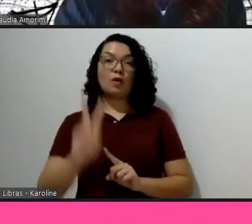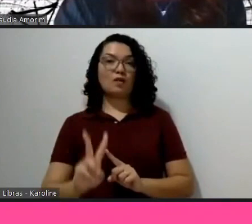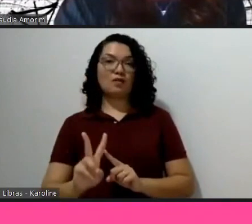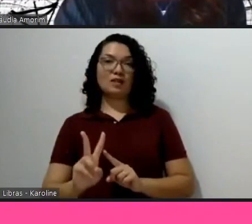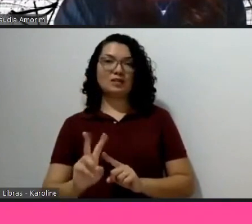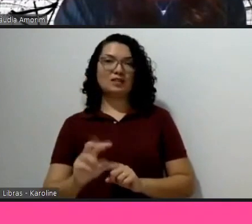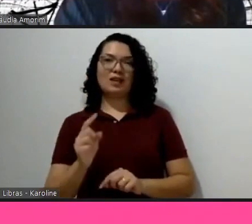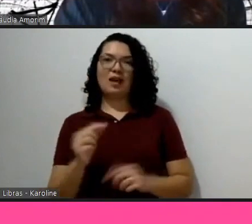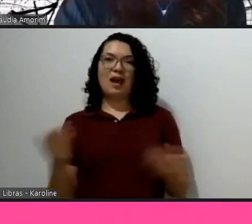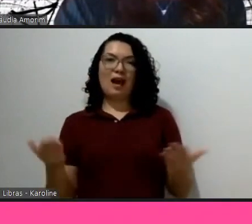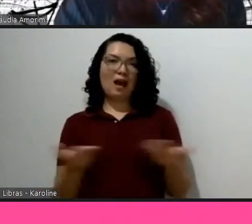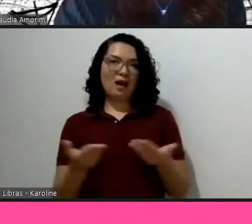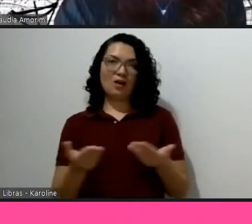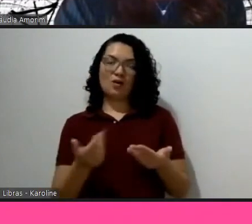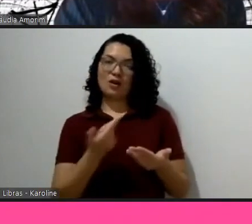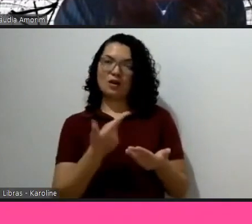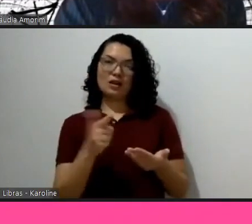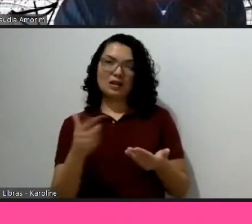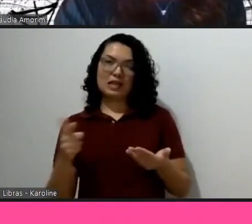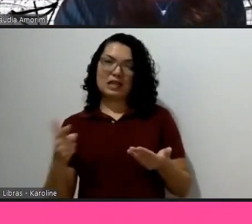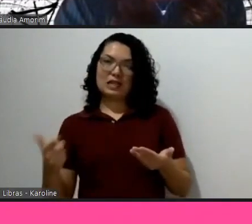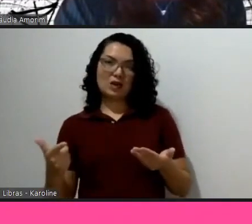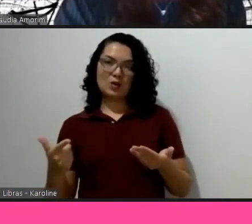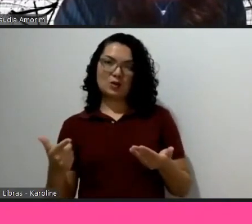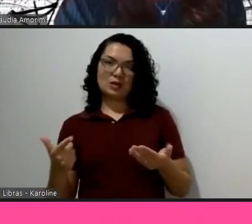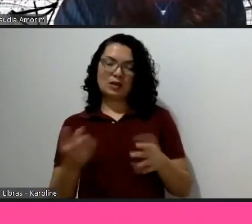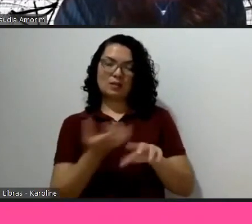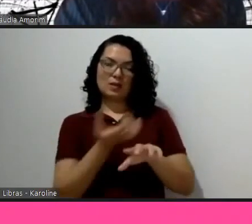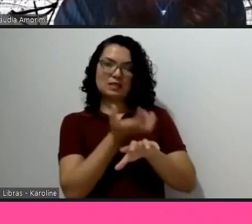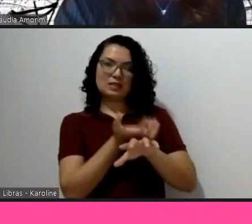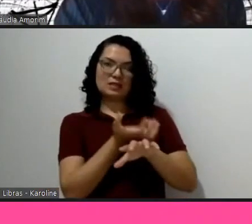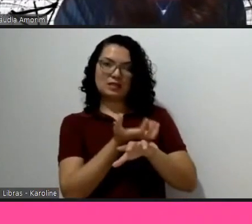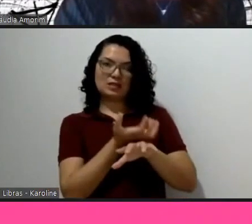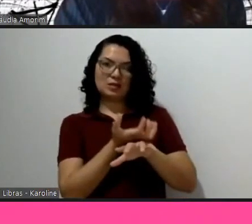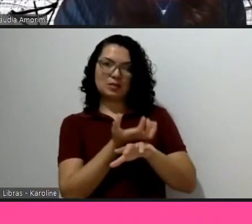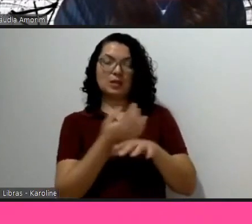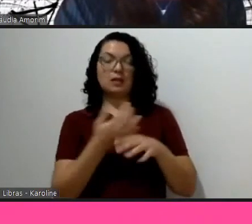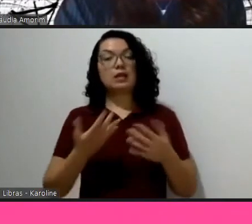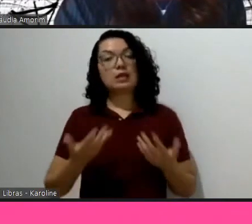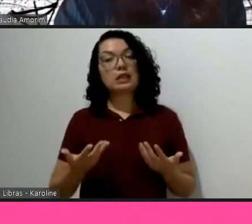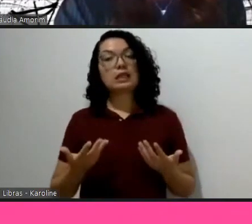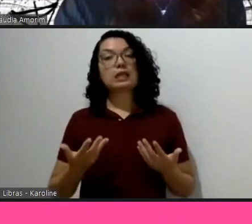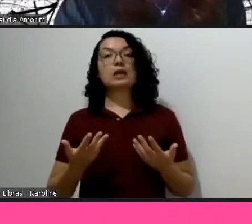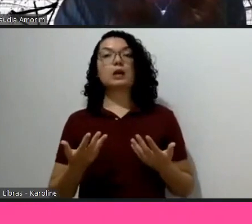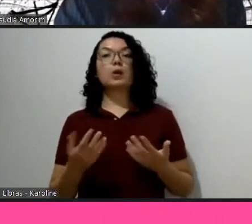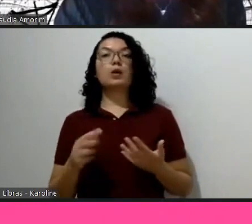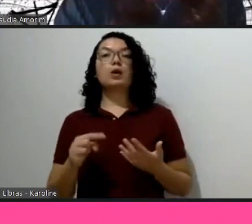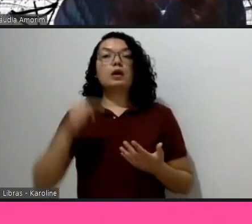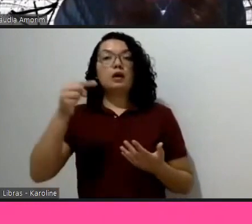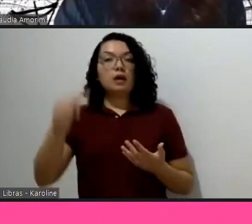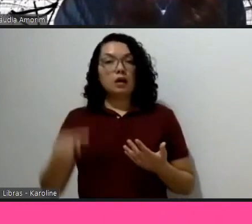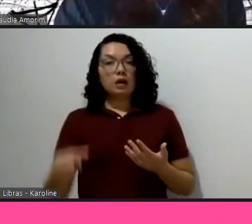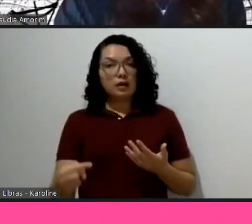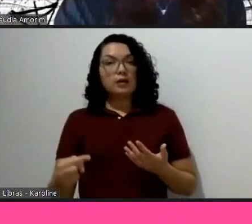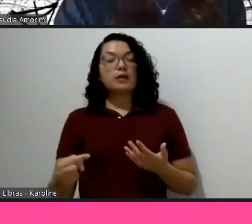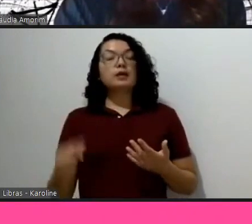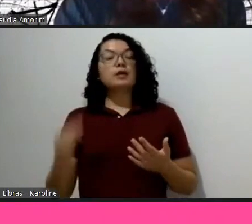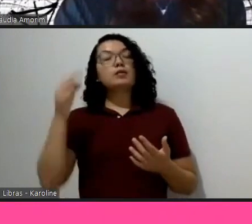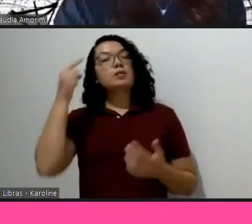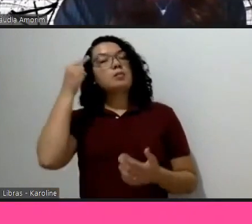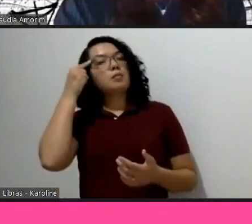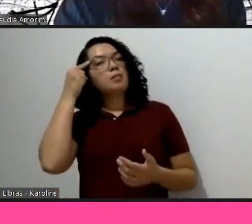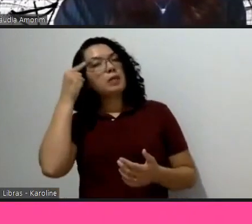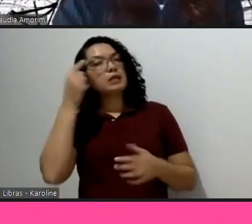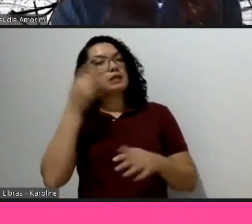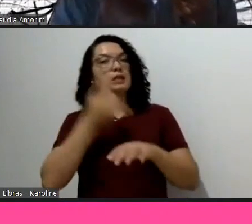aquela estrutura, né? Travada, eu posso complementar, e a gente vai definitivamente combinar com a disciplina de eficiência